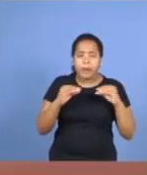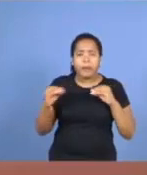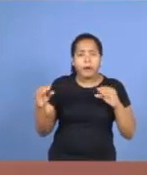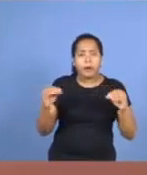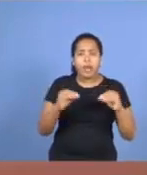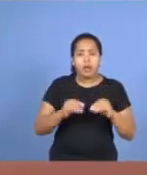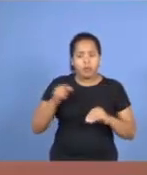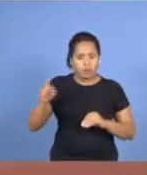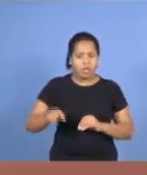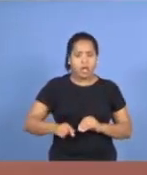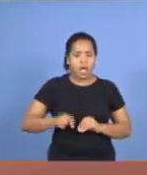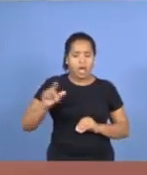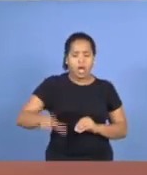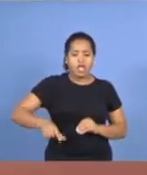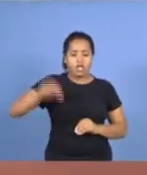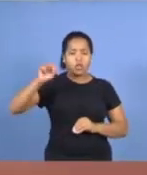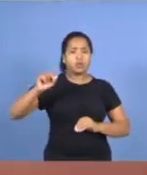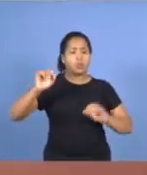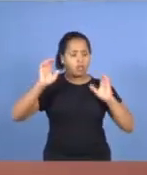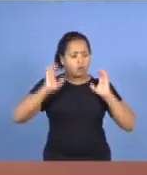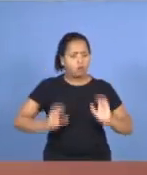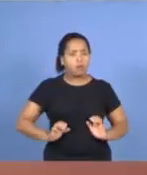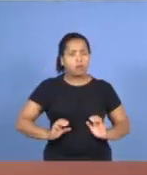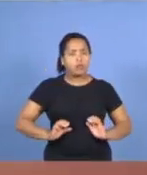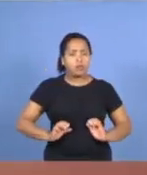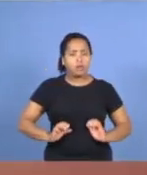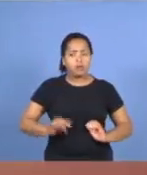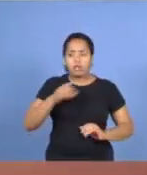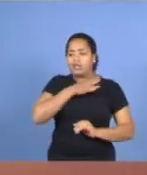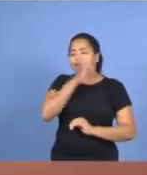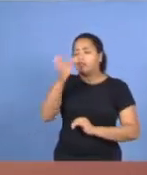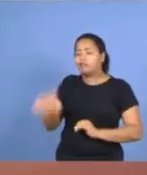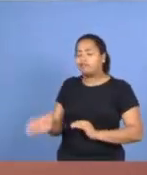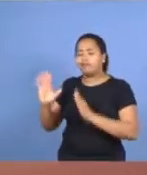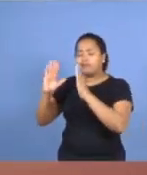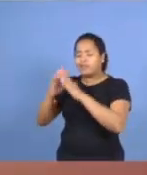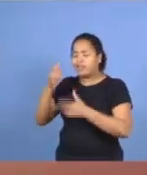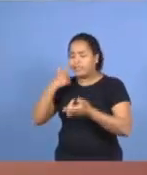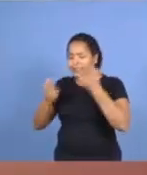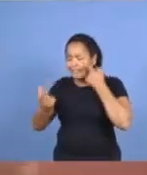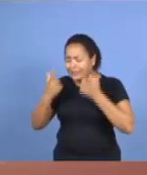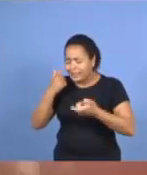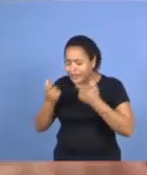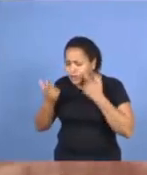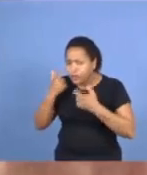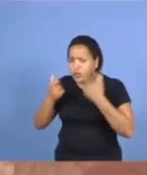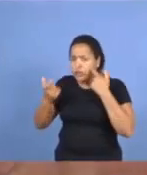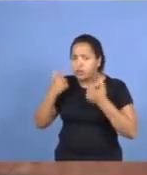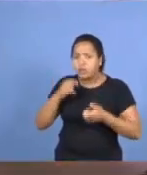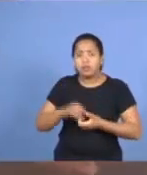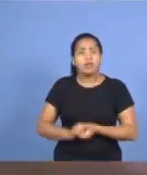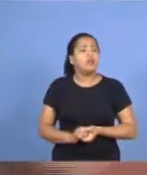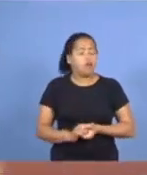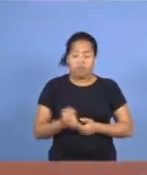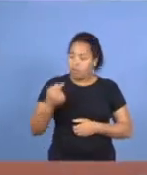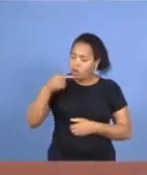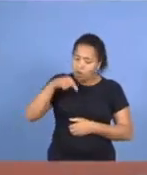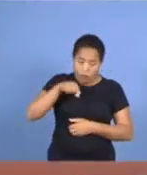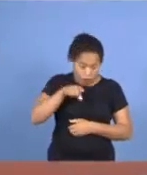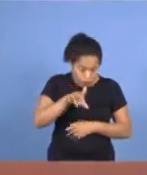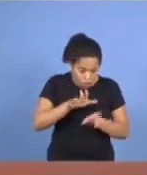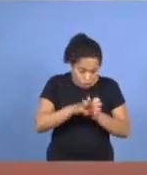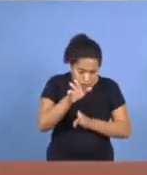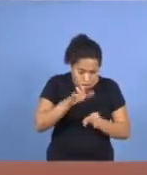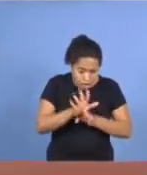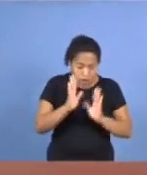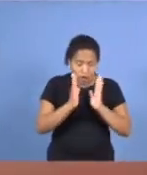dela. E ela chegou em casa chorando, chorando desesperada. Eu disse, não é minha filha, você vai orar. No